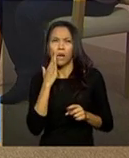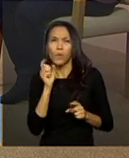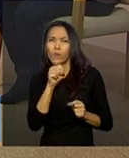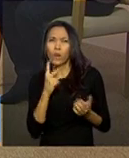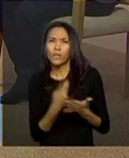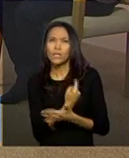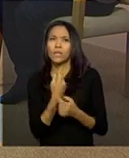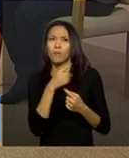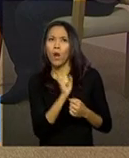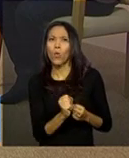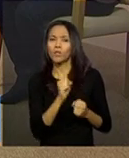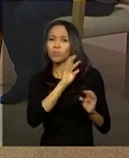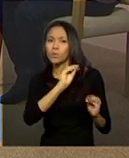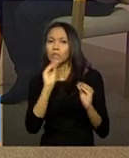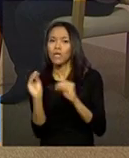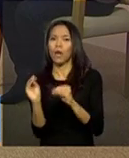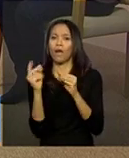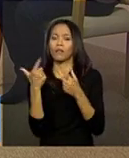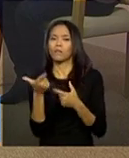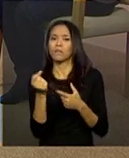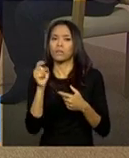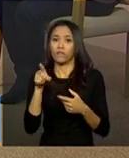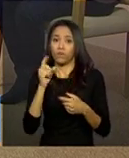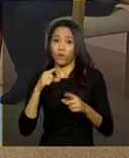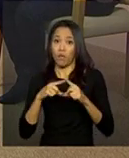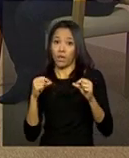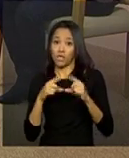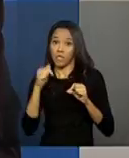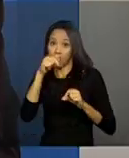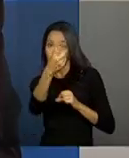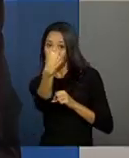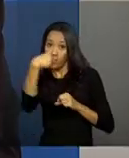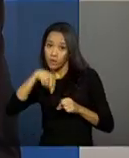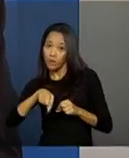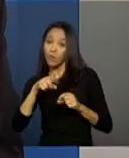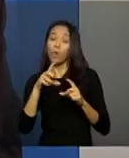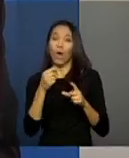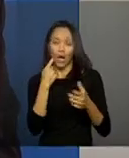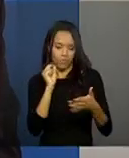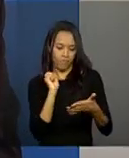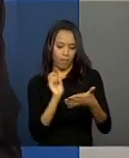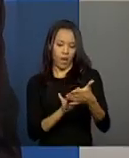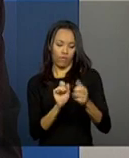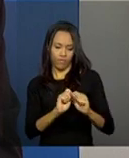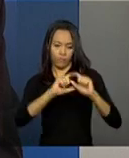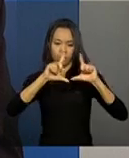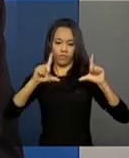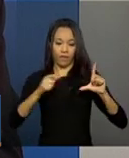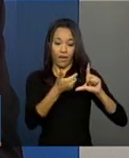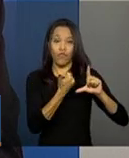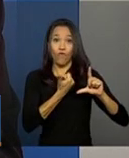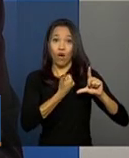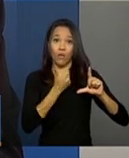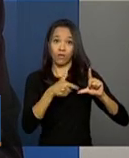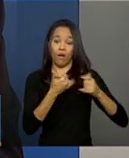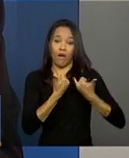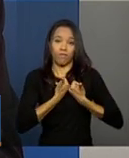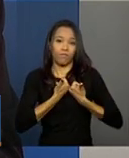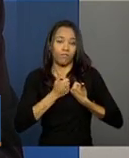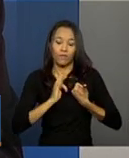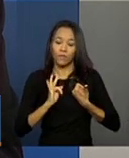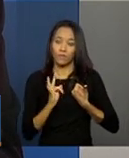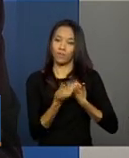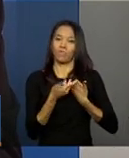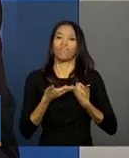para onde o usuário for. Se o usuário for atendido aqui em Brasília, esse prontuário também aparece. Essa integração, não sei, é